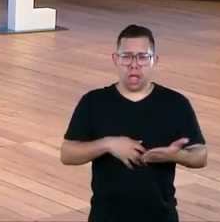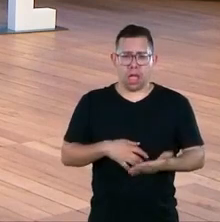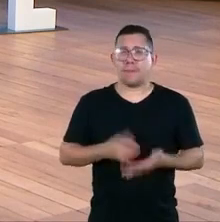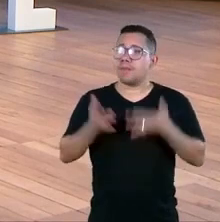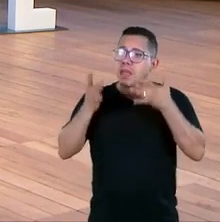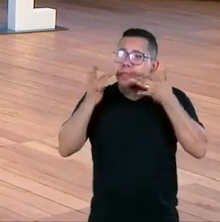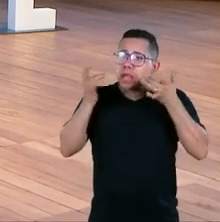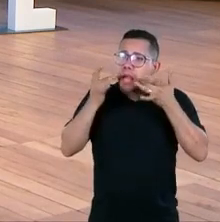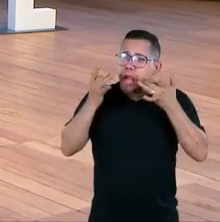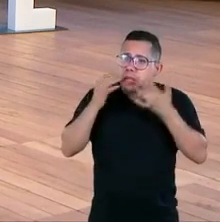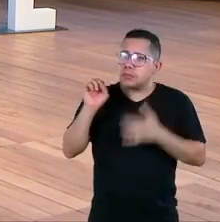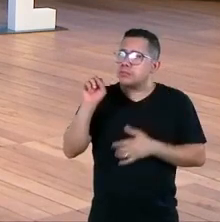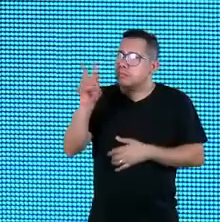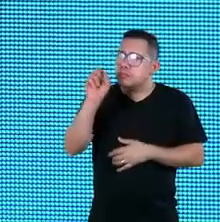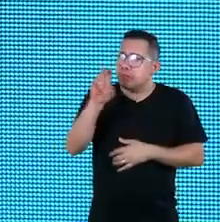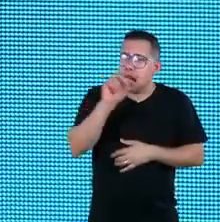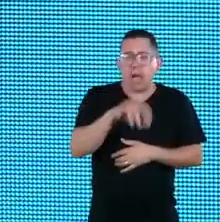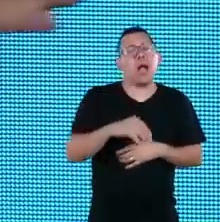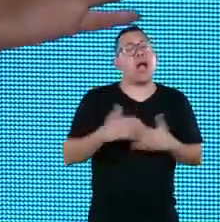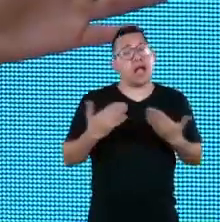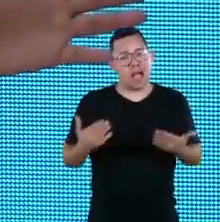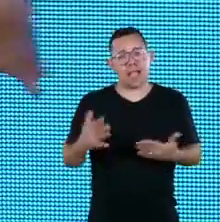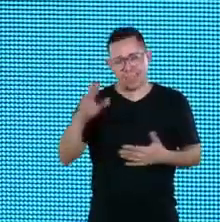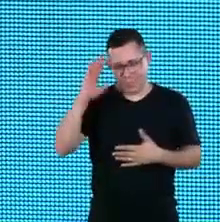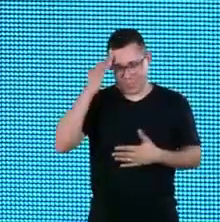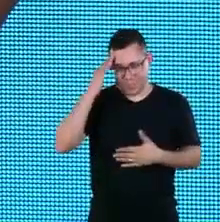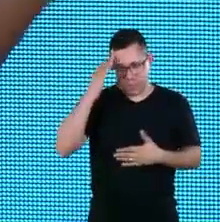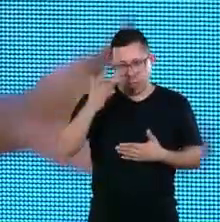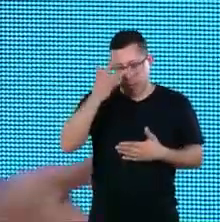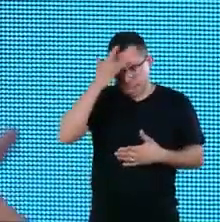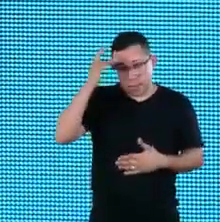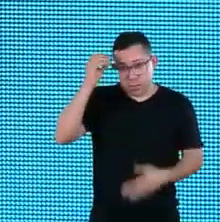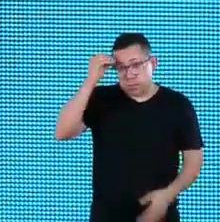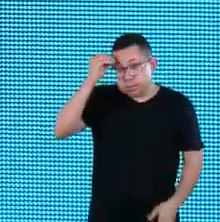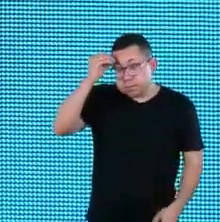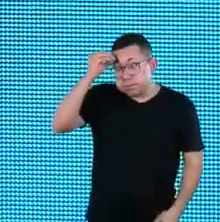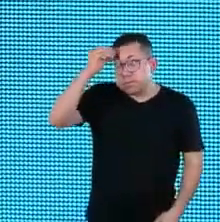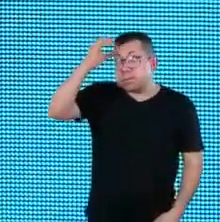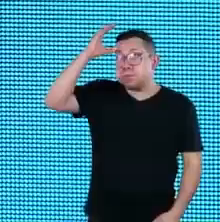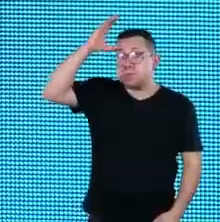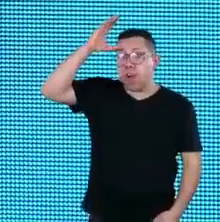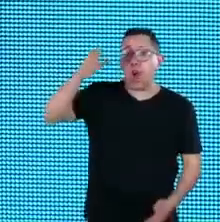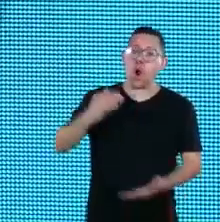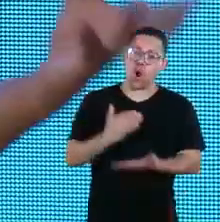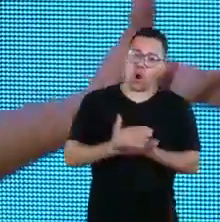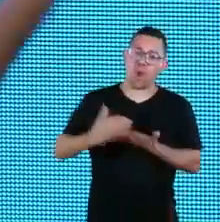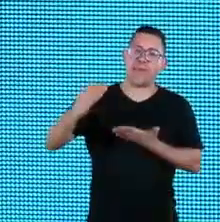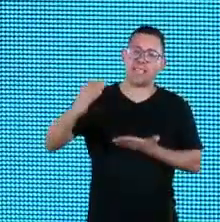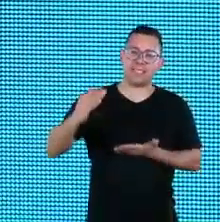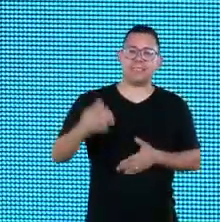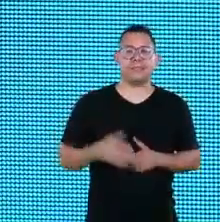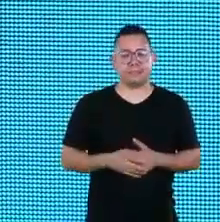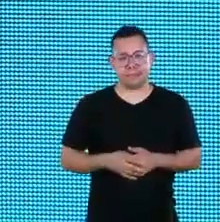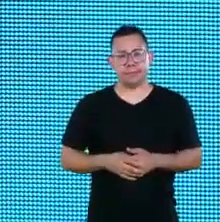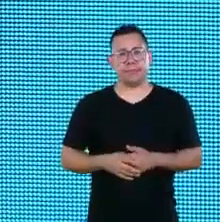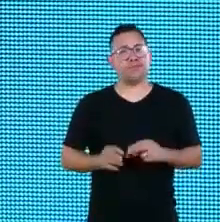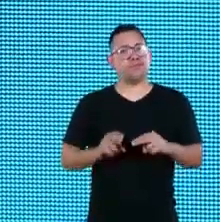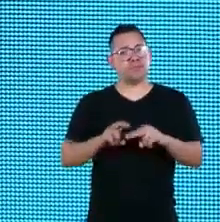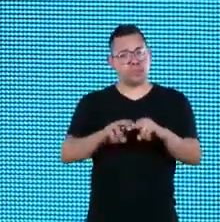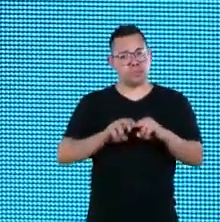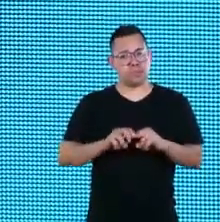online que por exemplo o Sesc fez isso lindamente e continua fazendo né então isso também traz